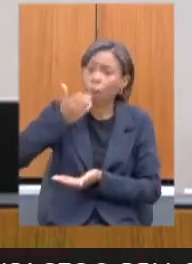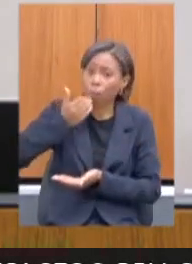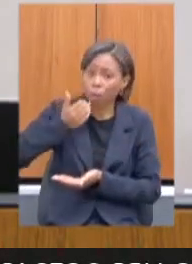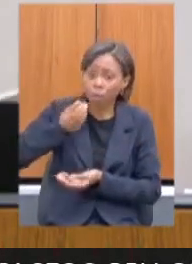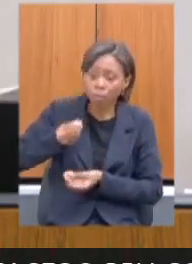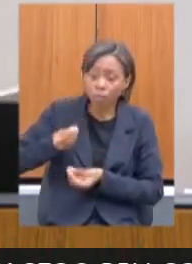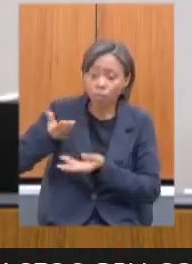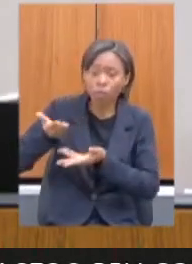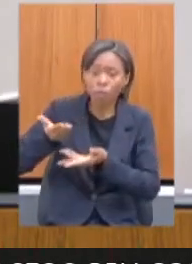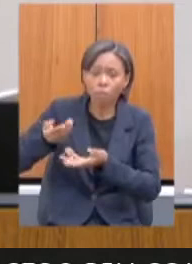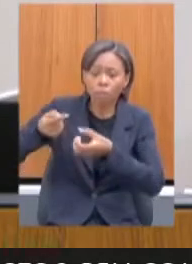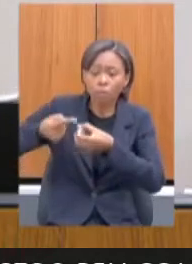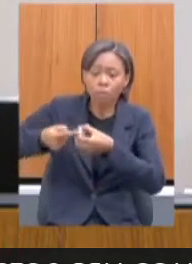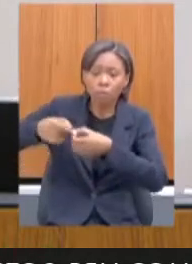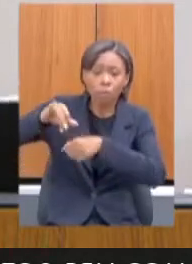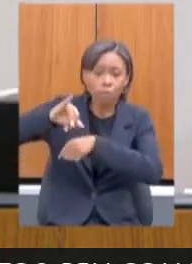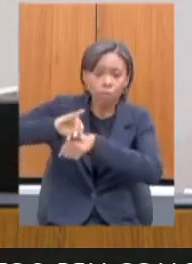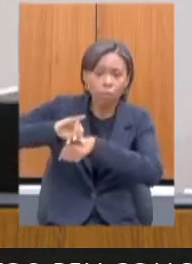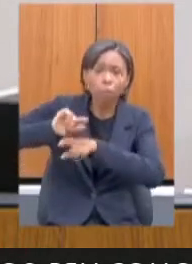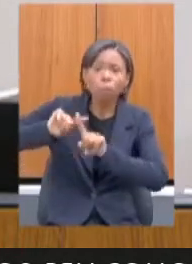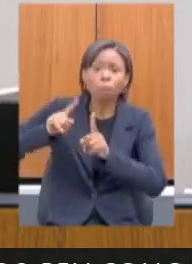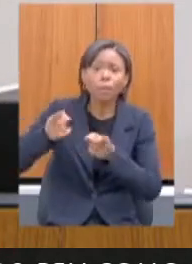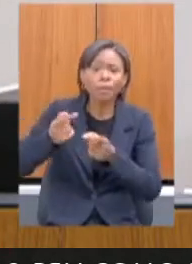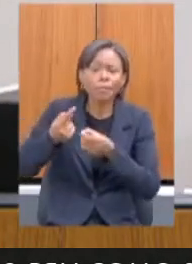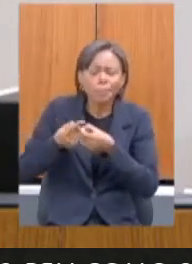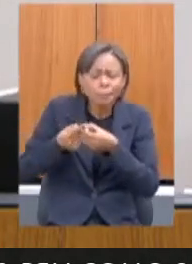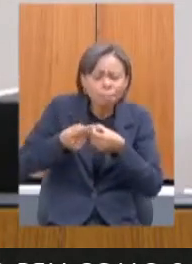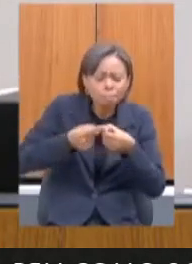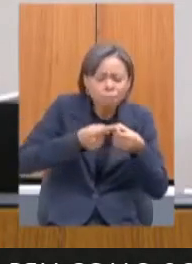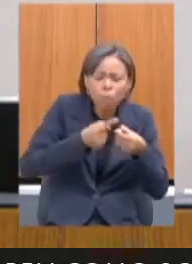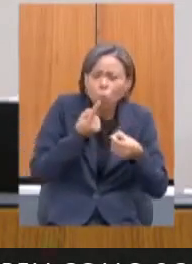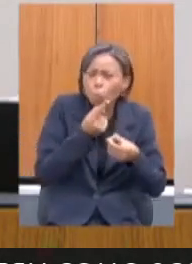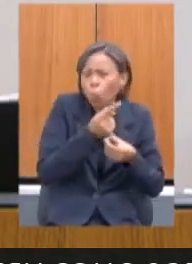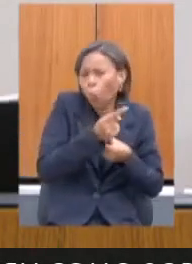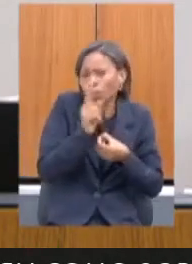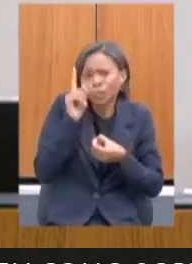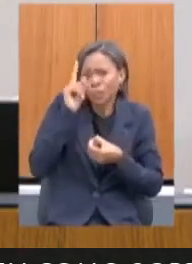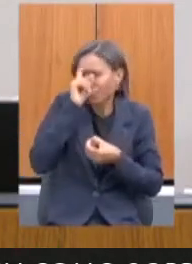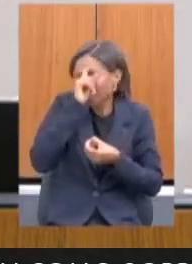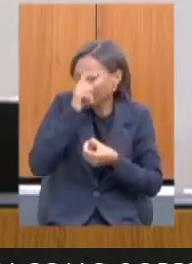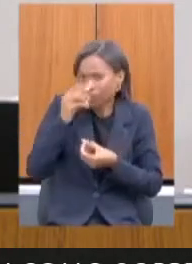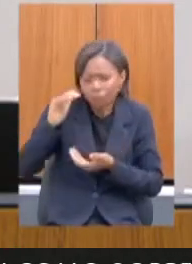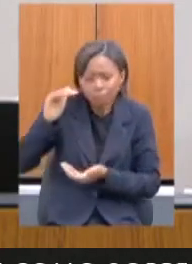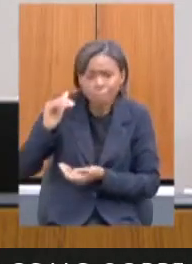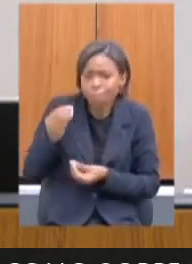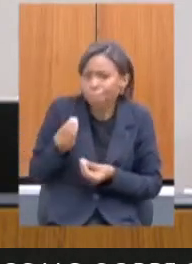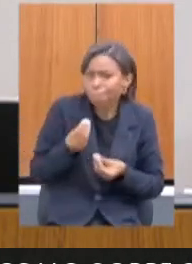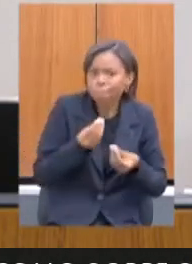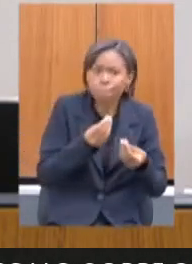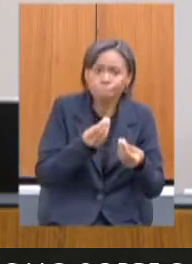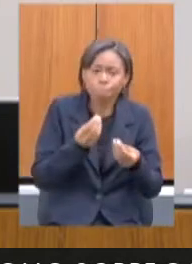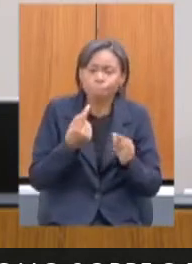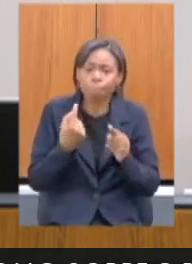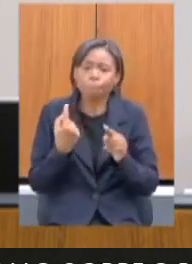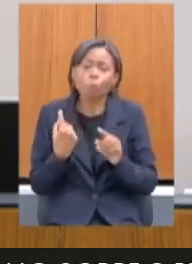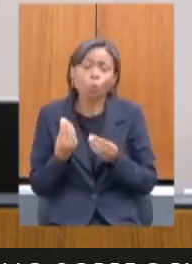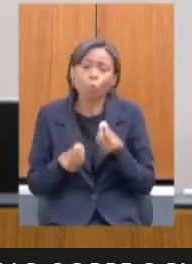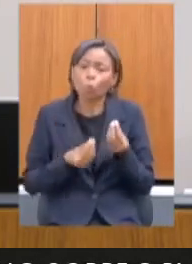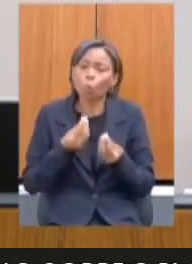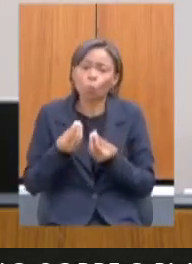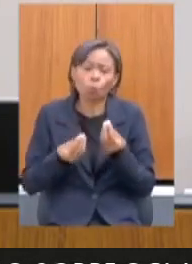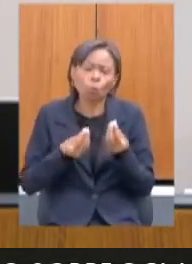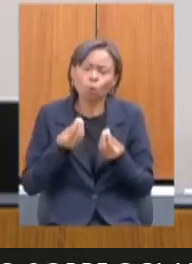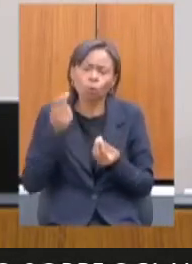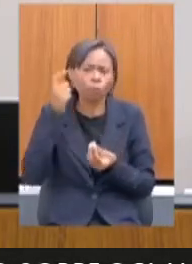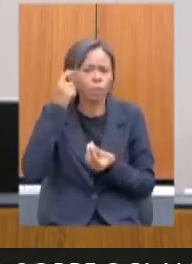chegar nas comunidades mais distantes, por conta de logística, por conta de acesso. Então, eu queria saber também como é que está se pensando em